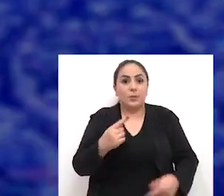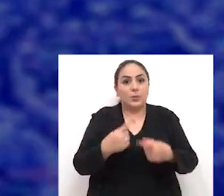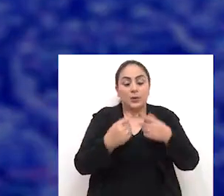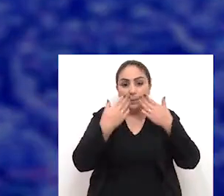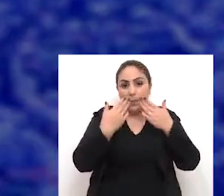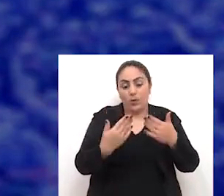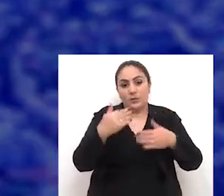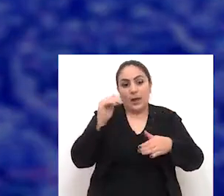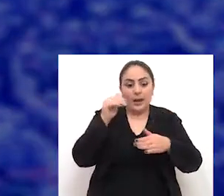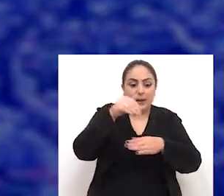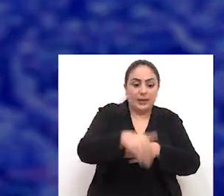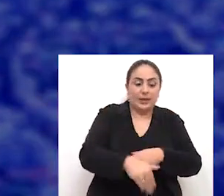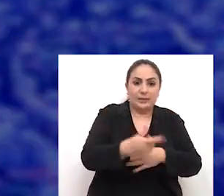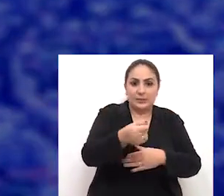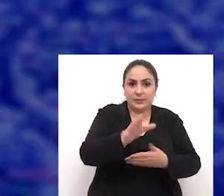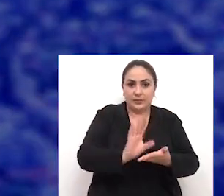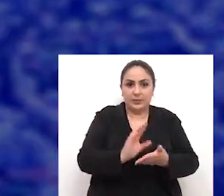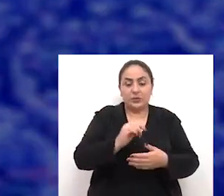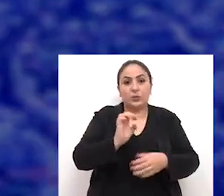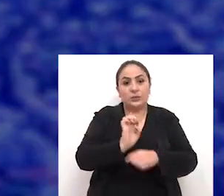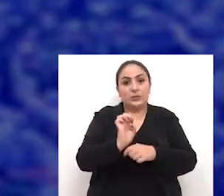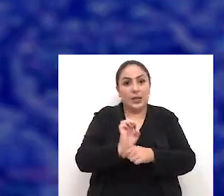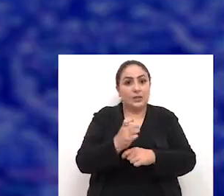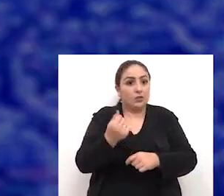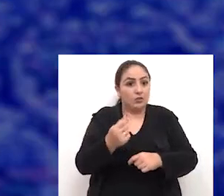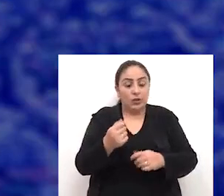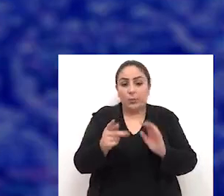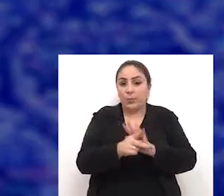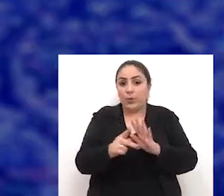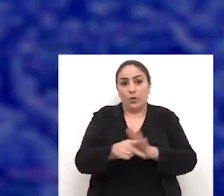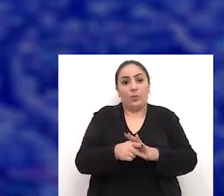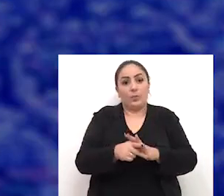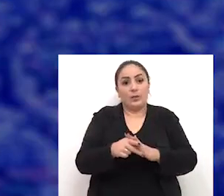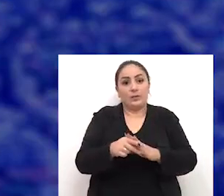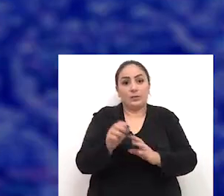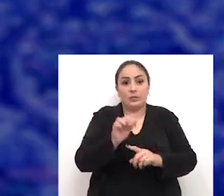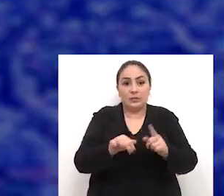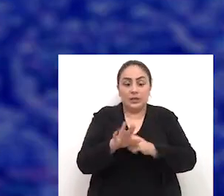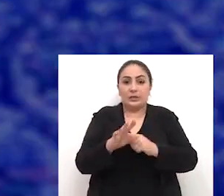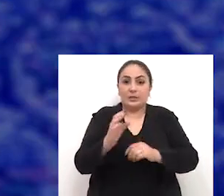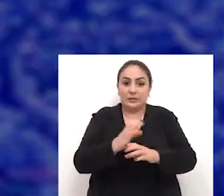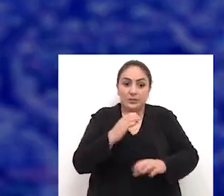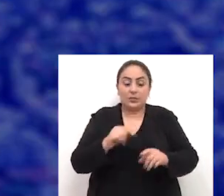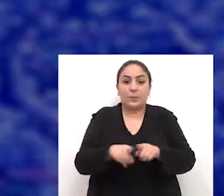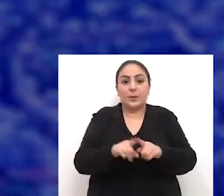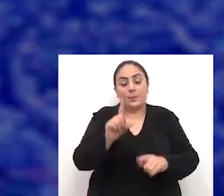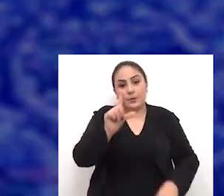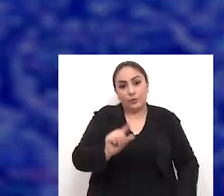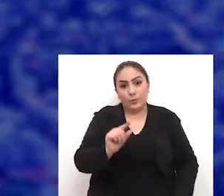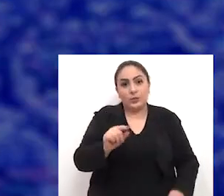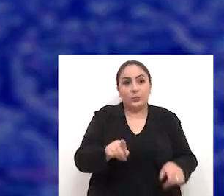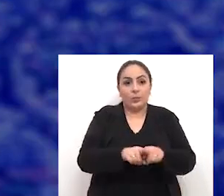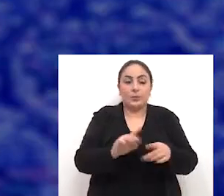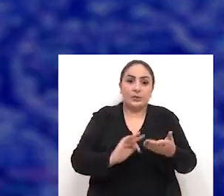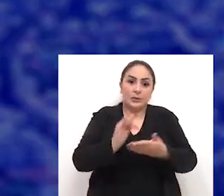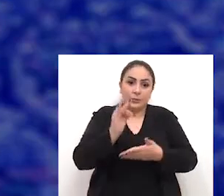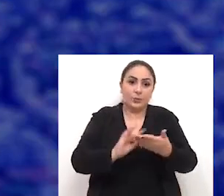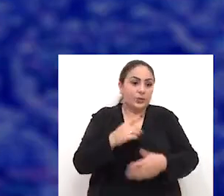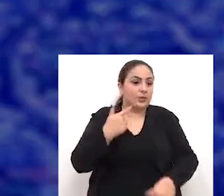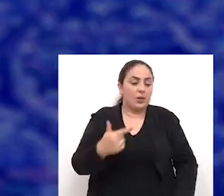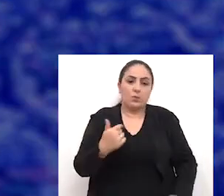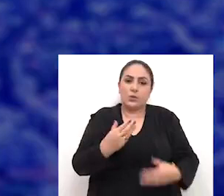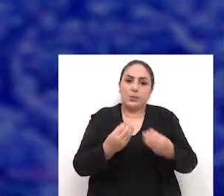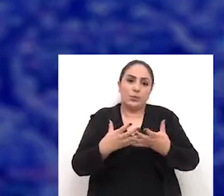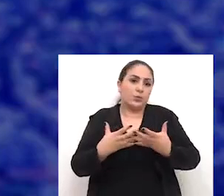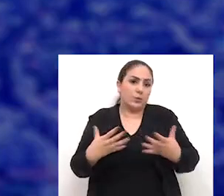demonstra queda na arrecadação do Estado, porque esse dinheiro ficará na mão da iniciativa privada, da sociedade civil e demonstra também que há uma diminuição de carga tributária,